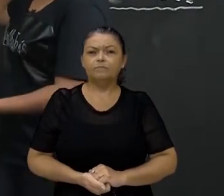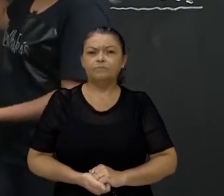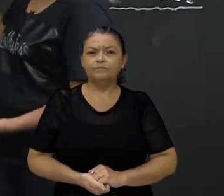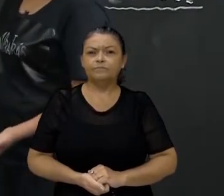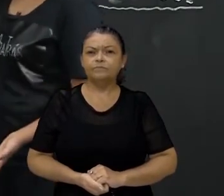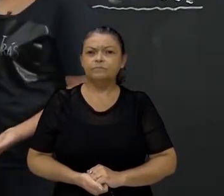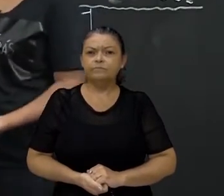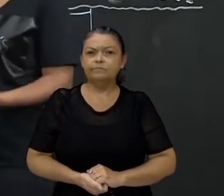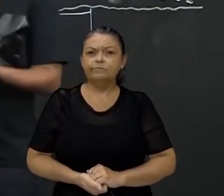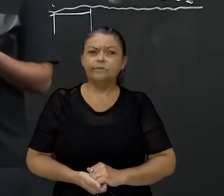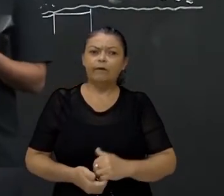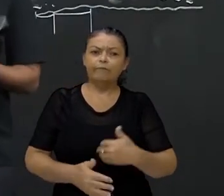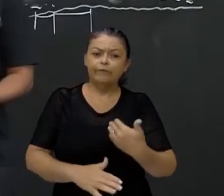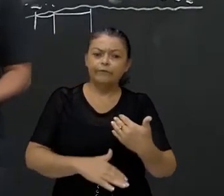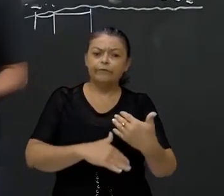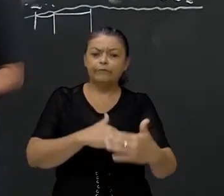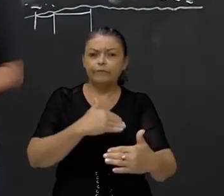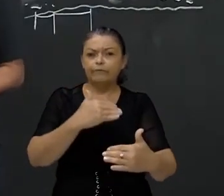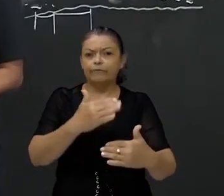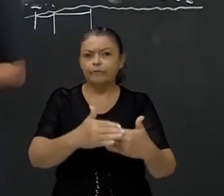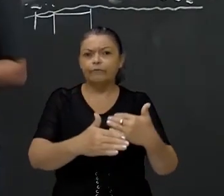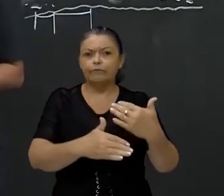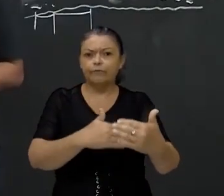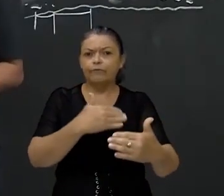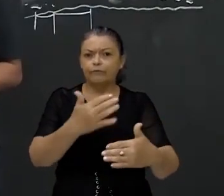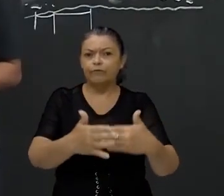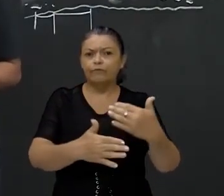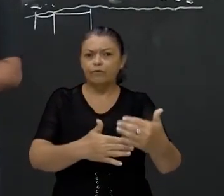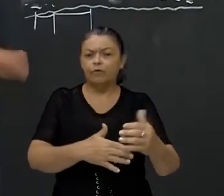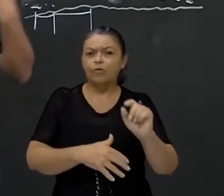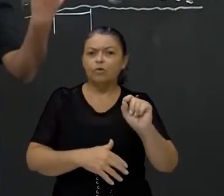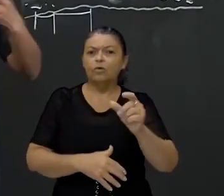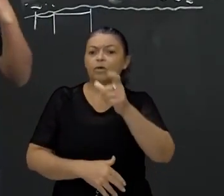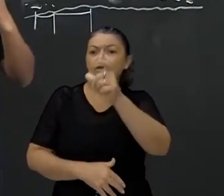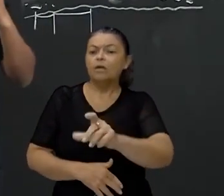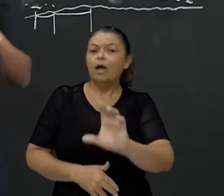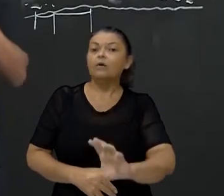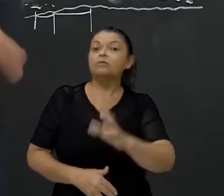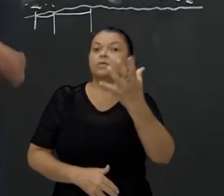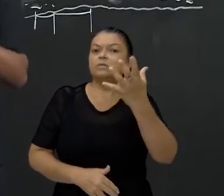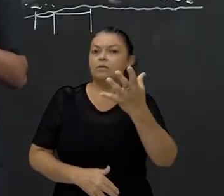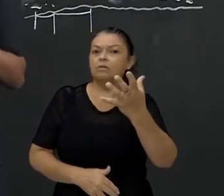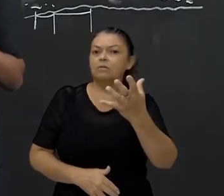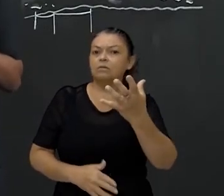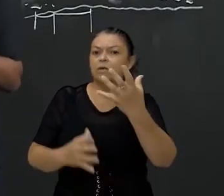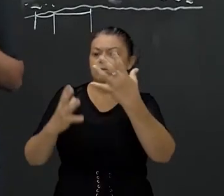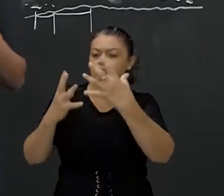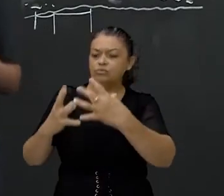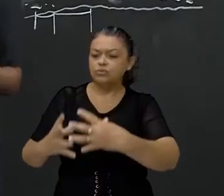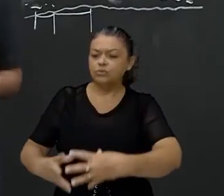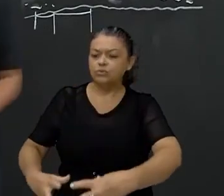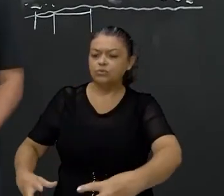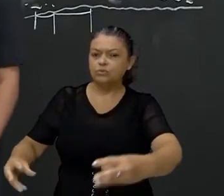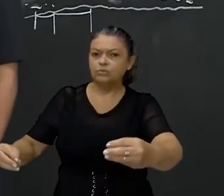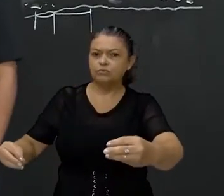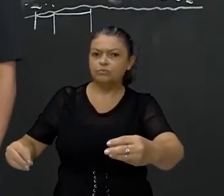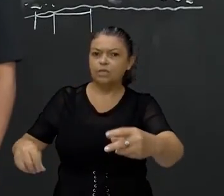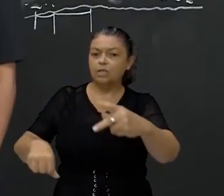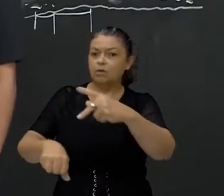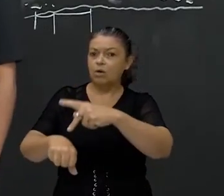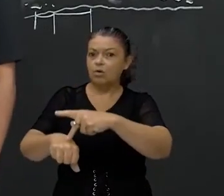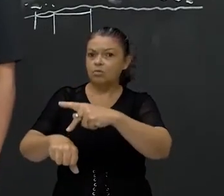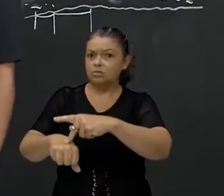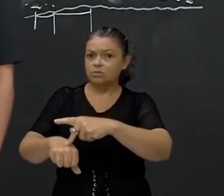sedimento. Com o tempo devido à pressão do local, eu tenho, então, ali, não sedimento solto, eu tenho uma rocha, uma rocha